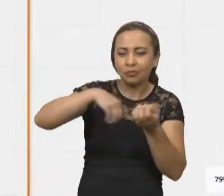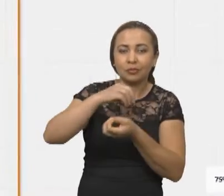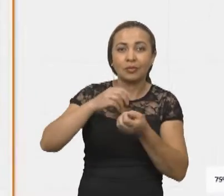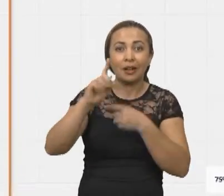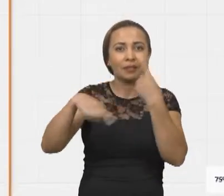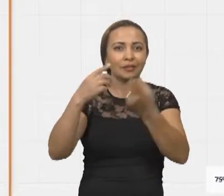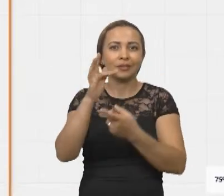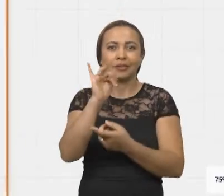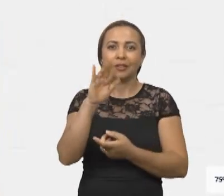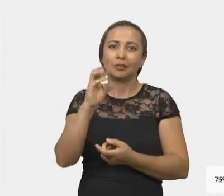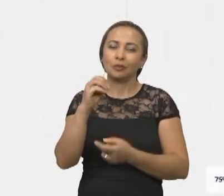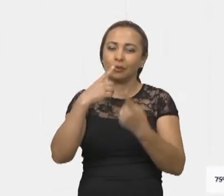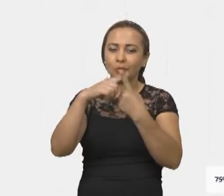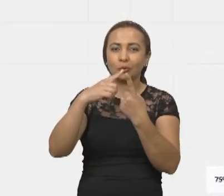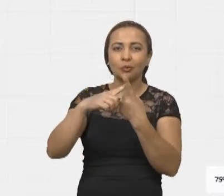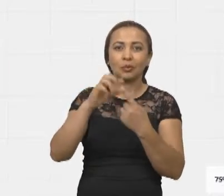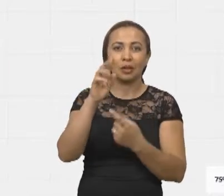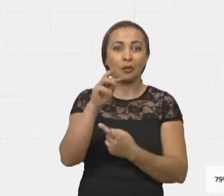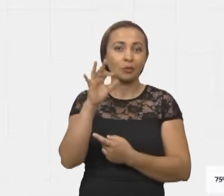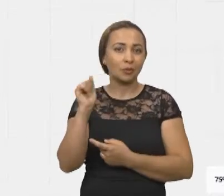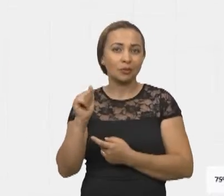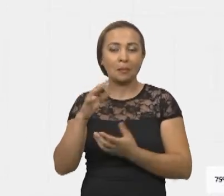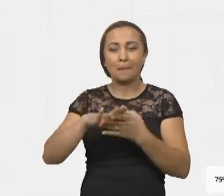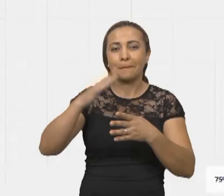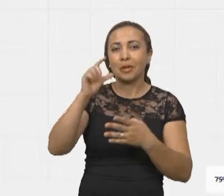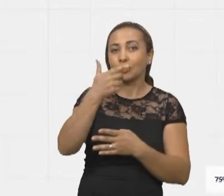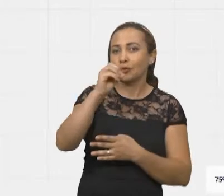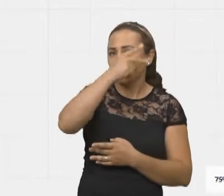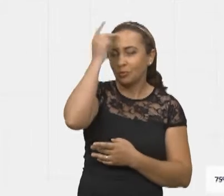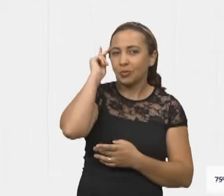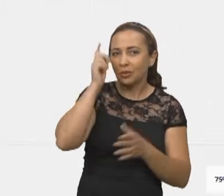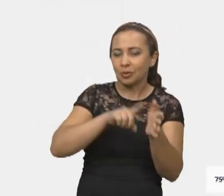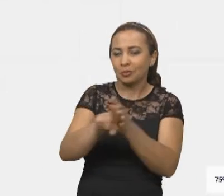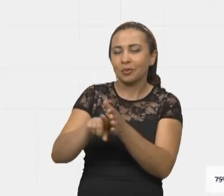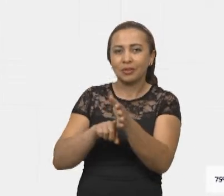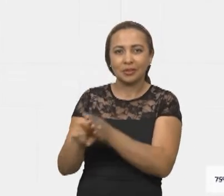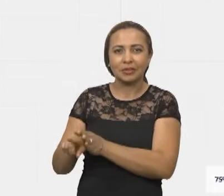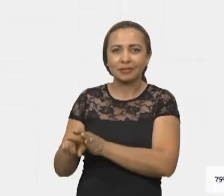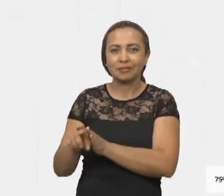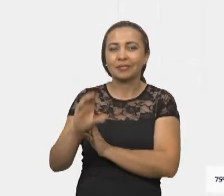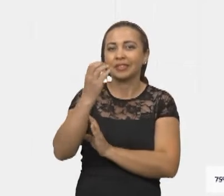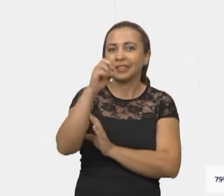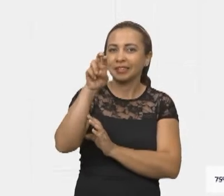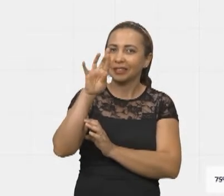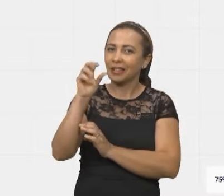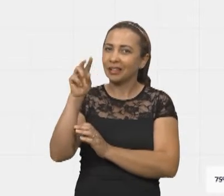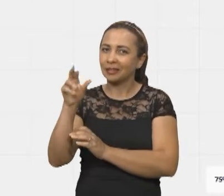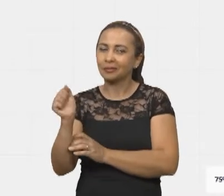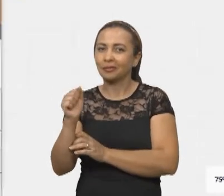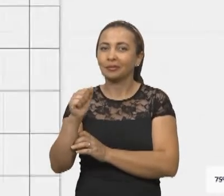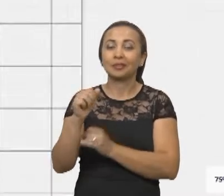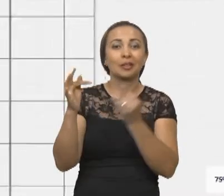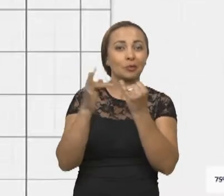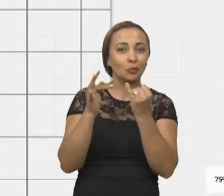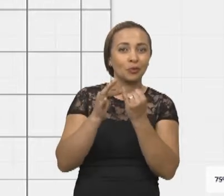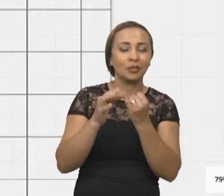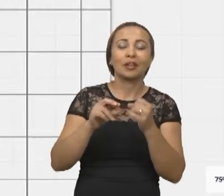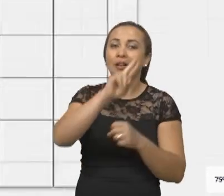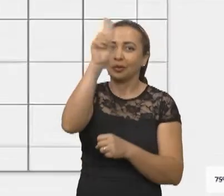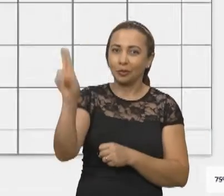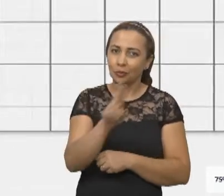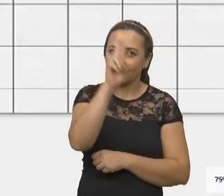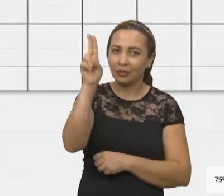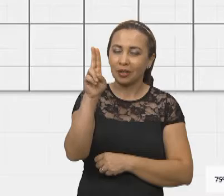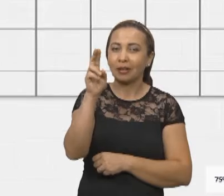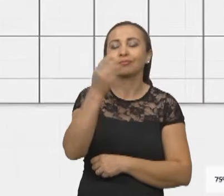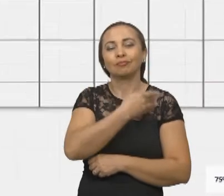além da Fiocruz e Funcap, mais de 20 pesquisadores da UFC em Fortaleza, Sobral e Quixadá, do Instituto Federal e